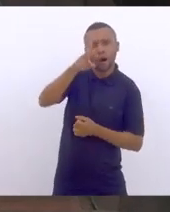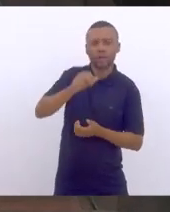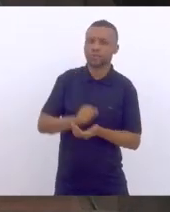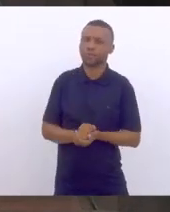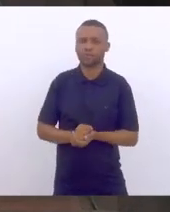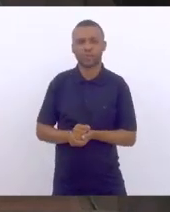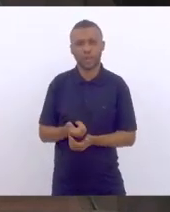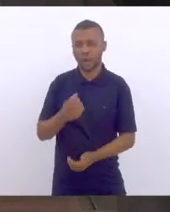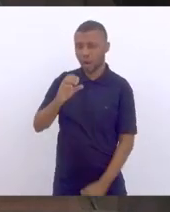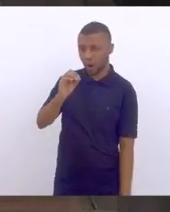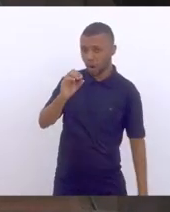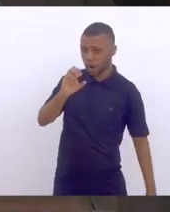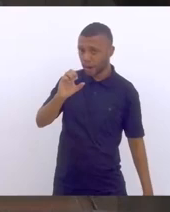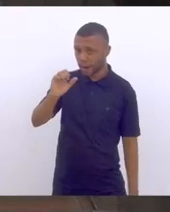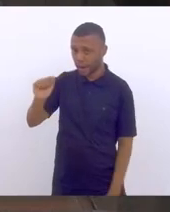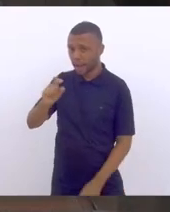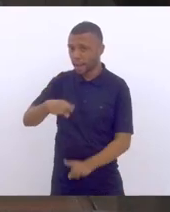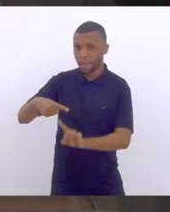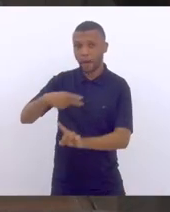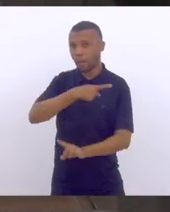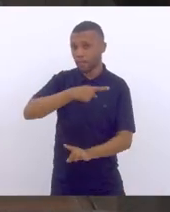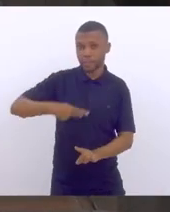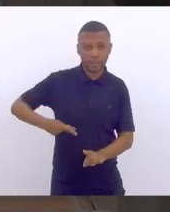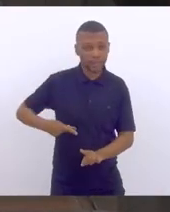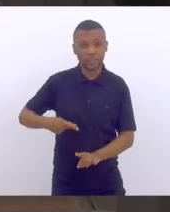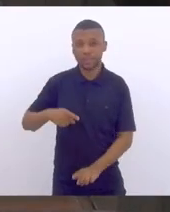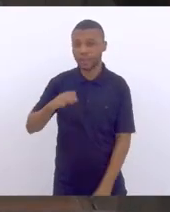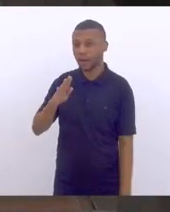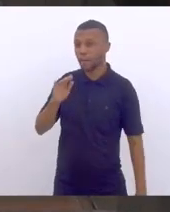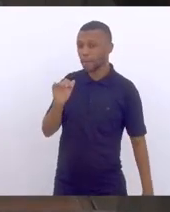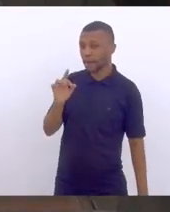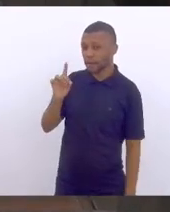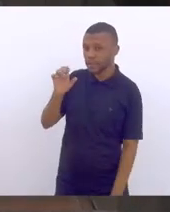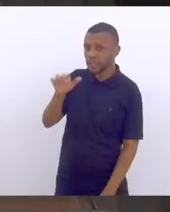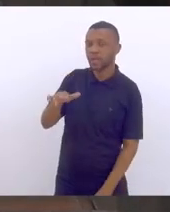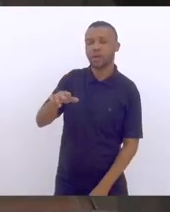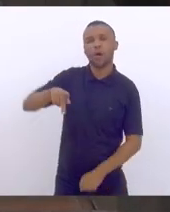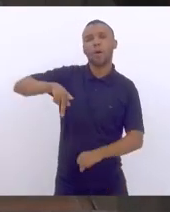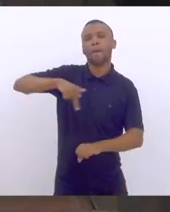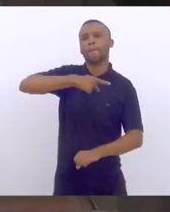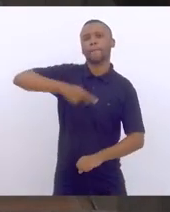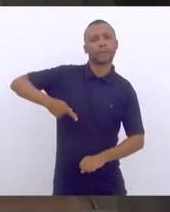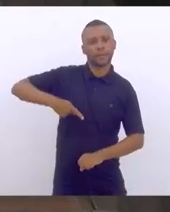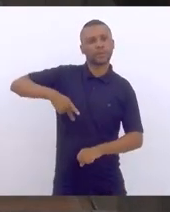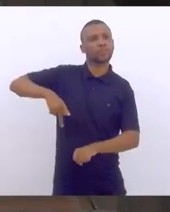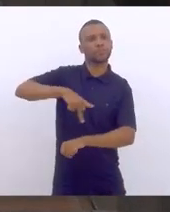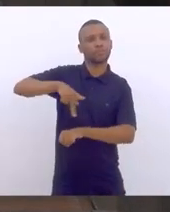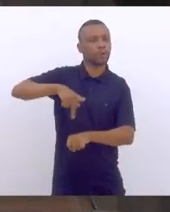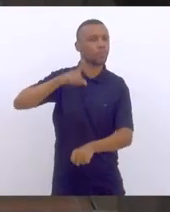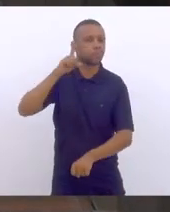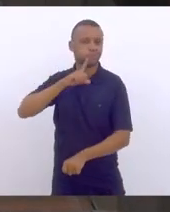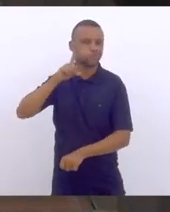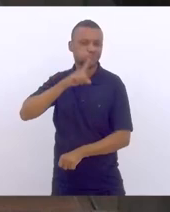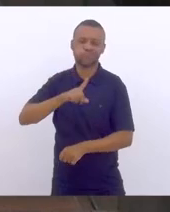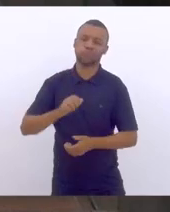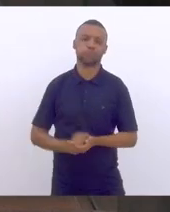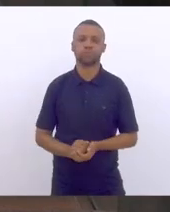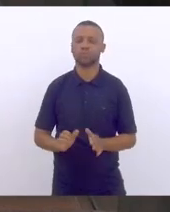dos Estados Unidos. Senhora presidente, ao mesmo tempo, o Putin,